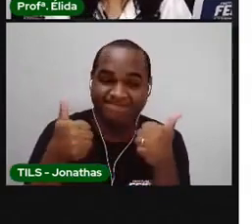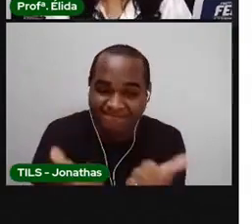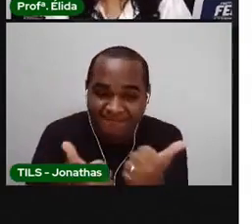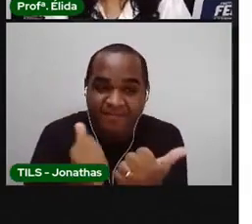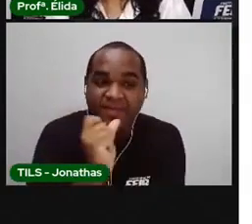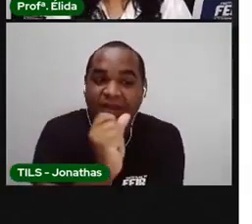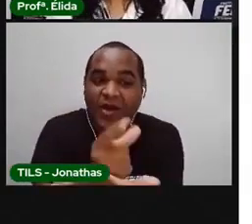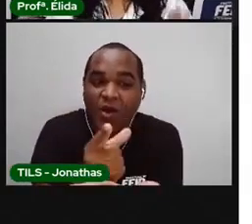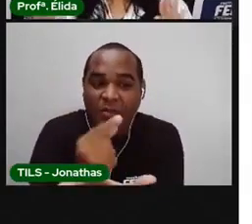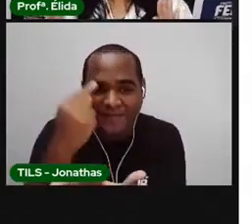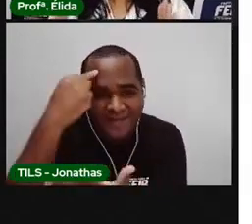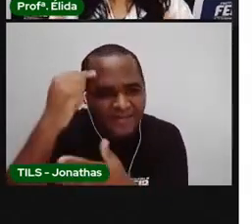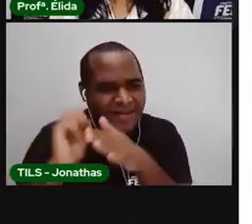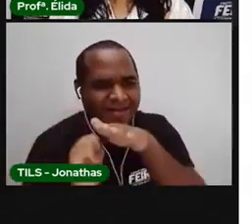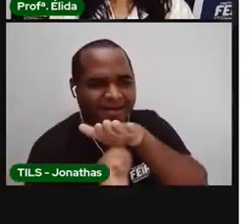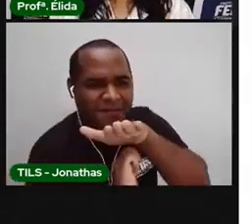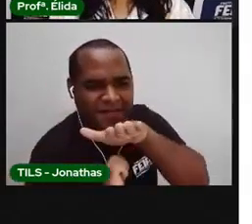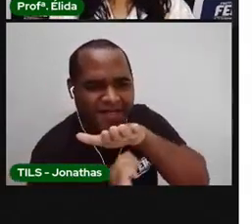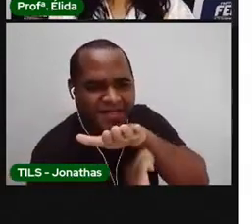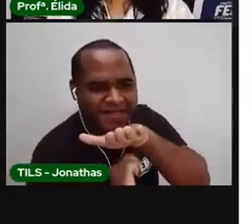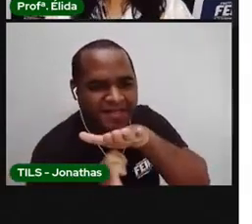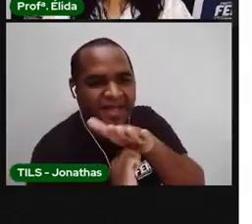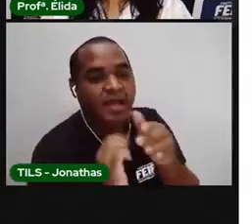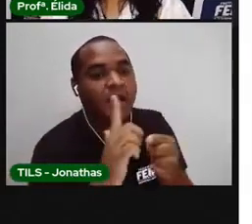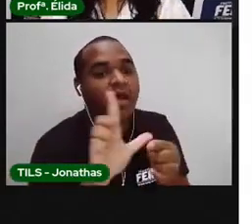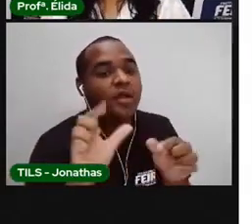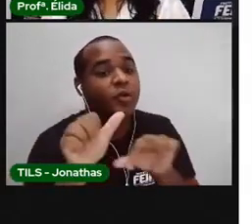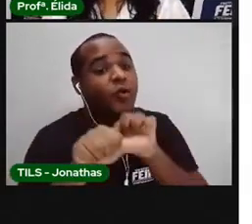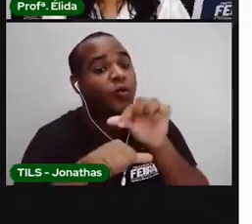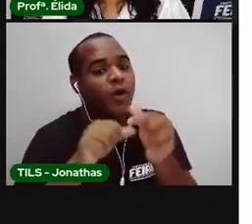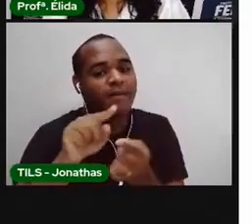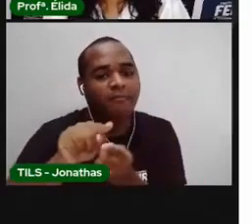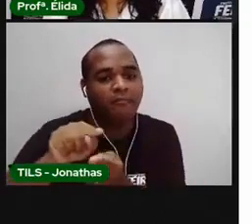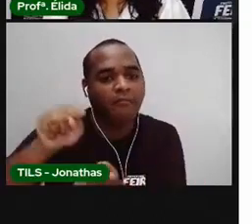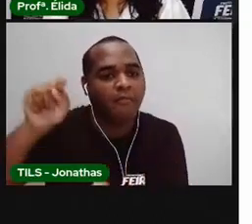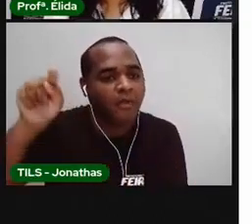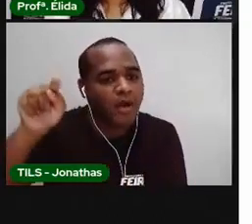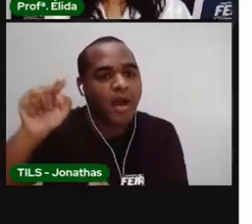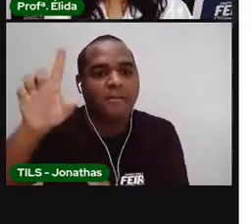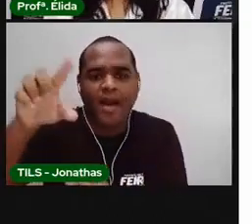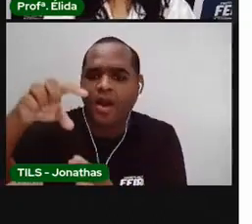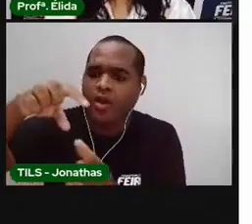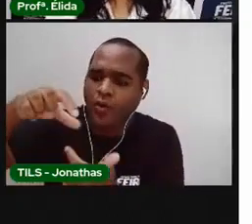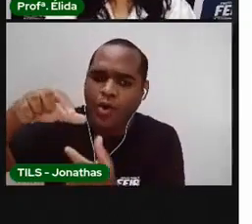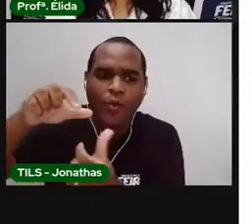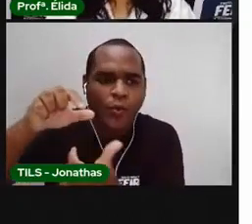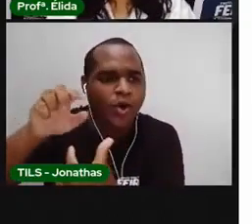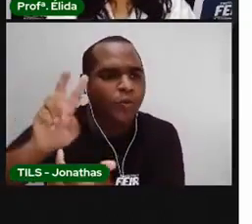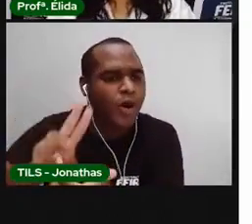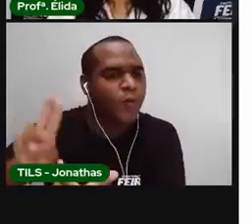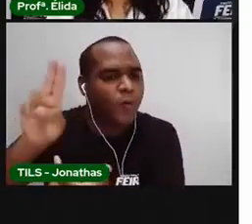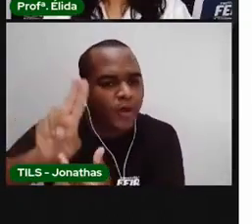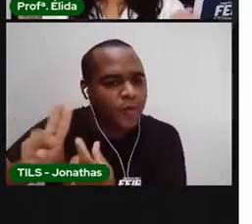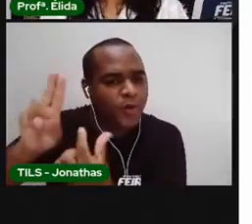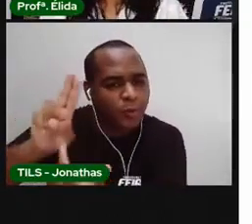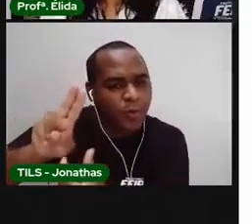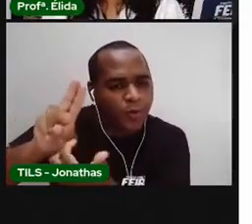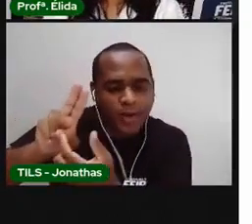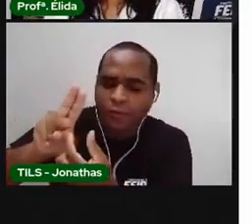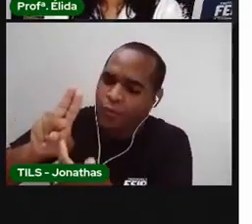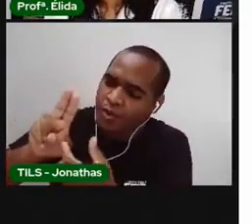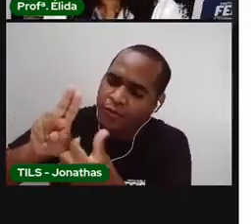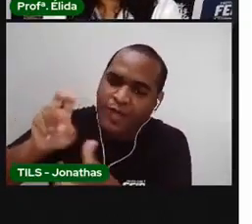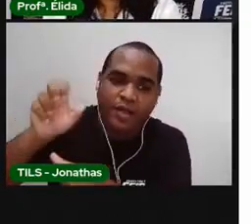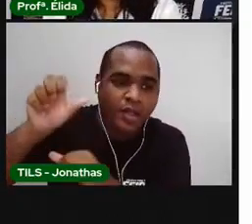compramos, ele vem da fábrica bem grande. E quando nós vamos utilizando, que nós precisamos fazer a ponta,